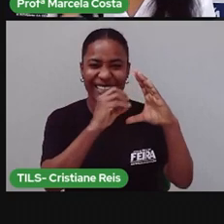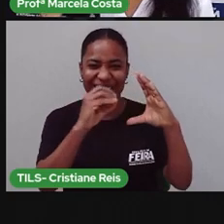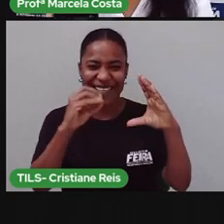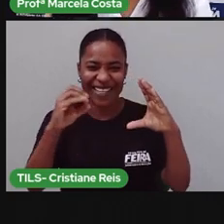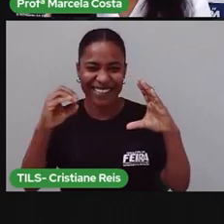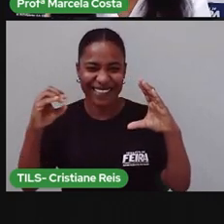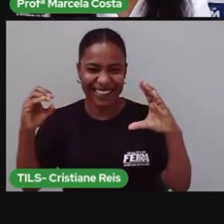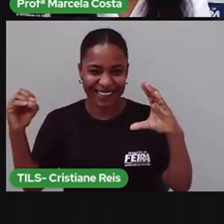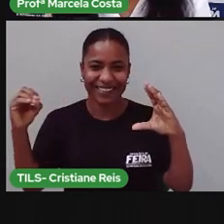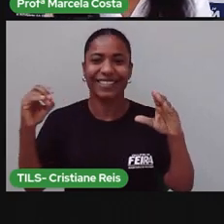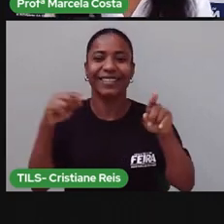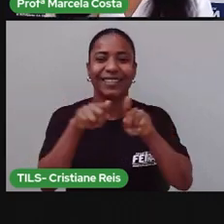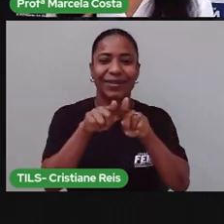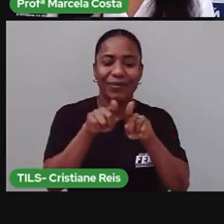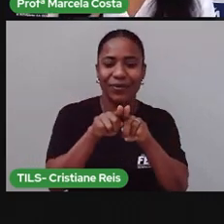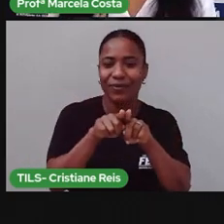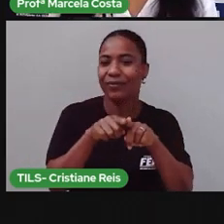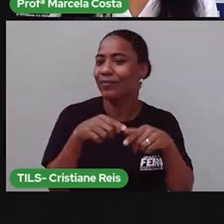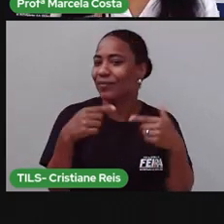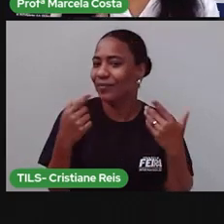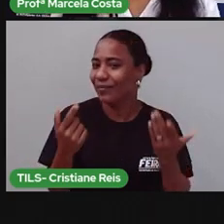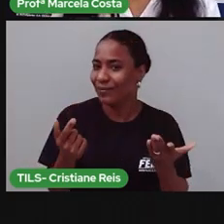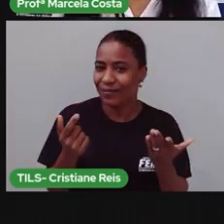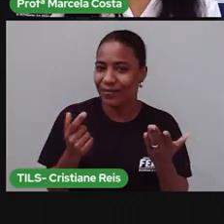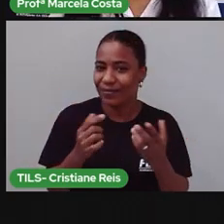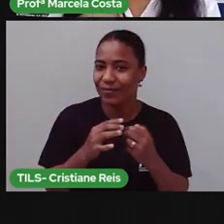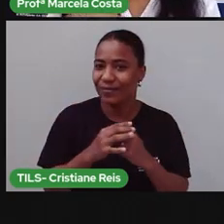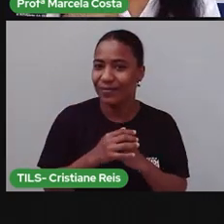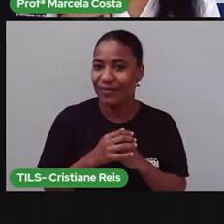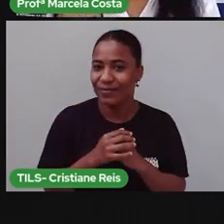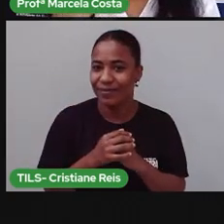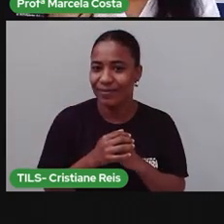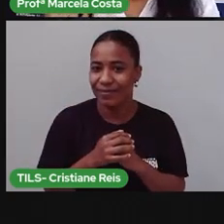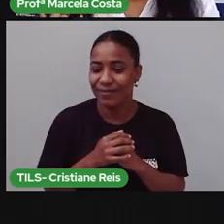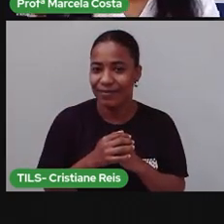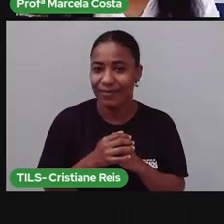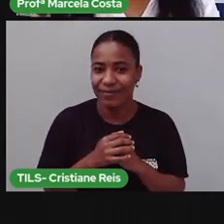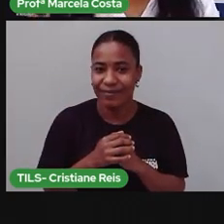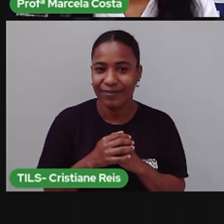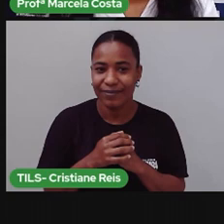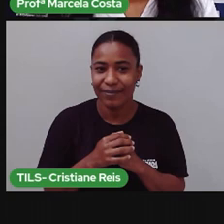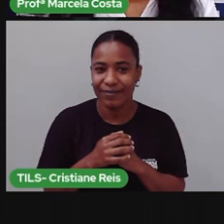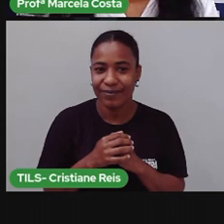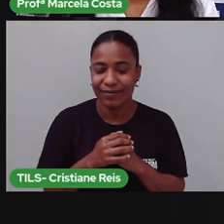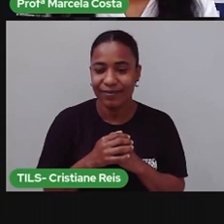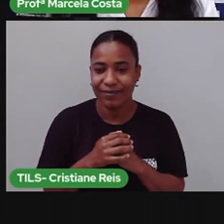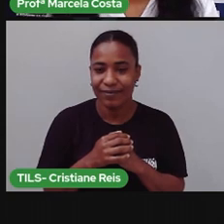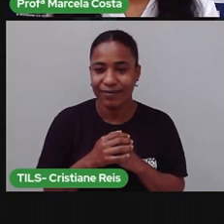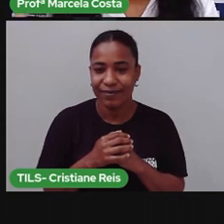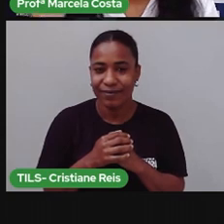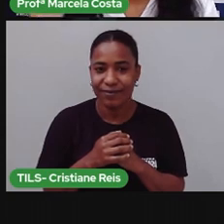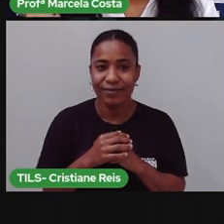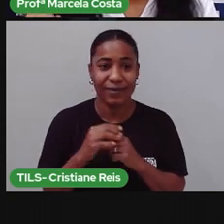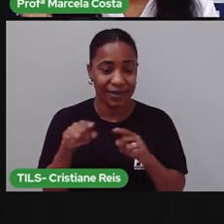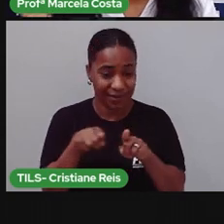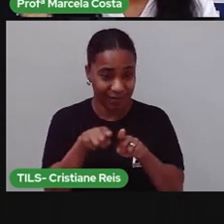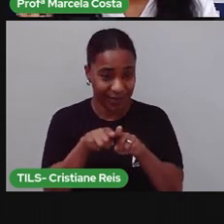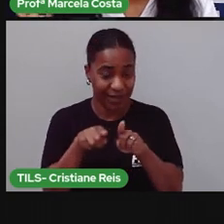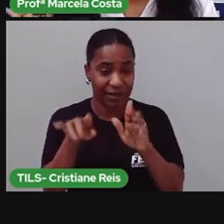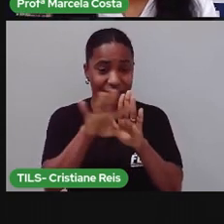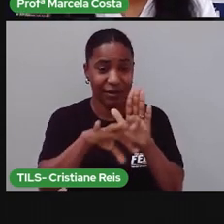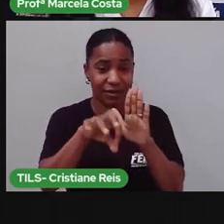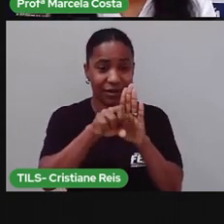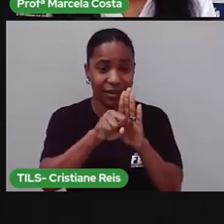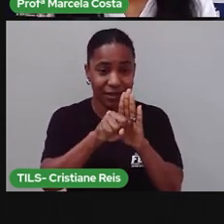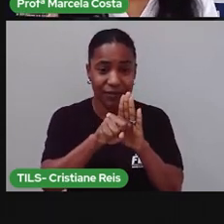símbolos universais, como símbolos universais, como